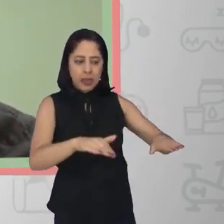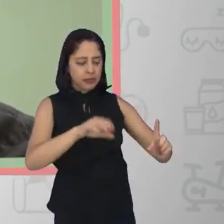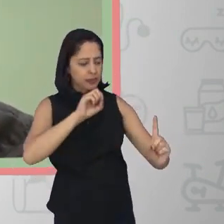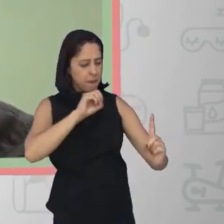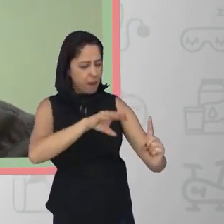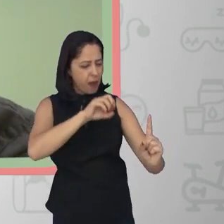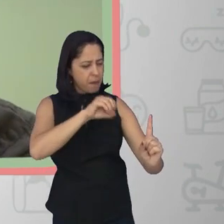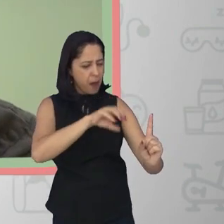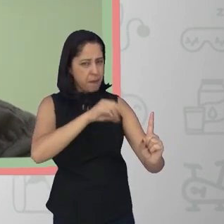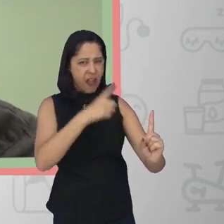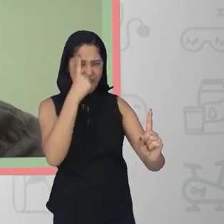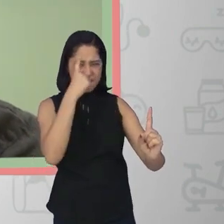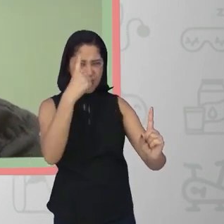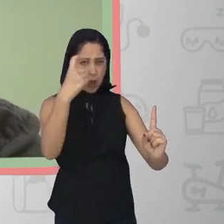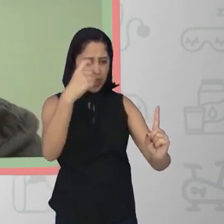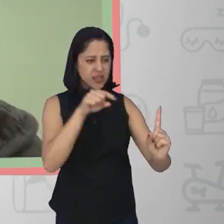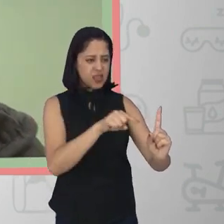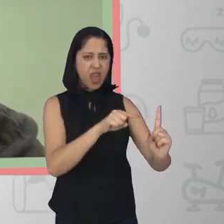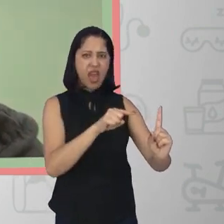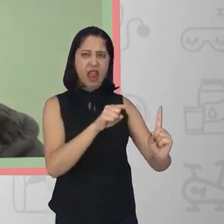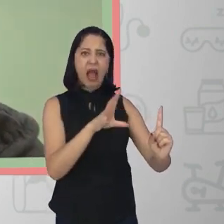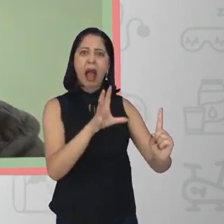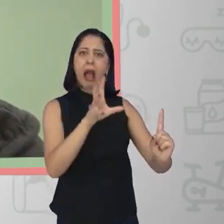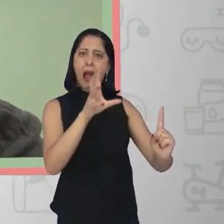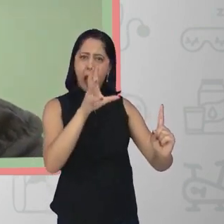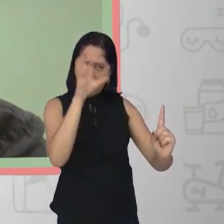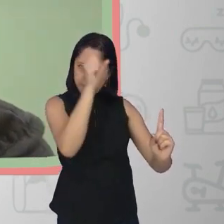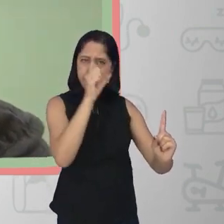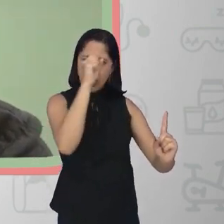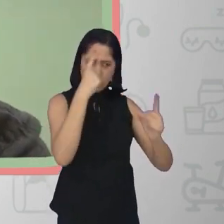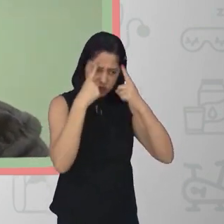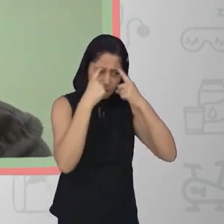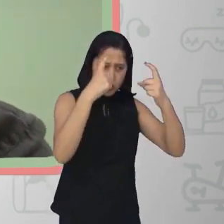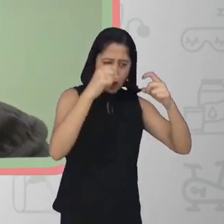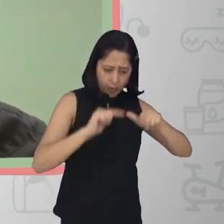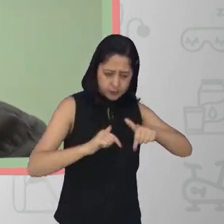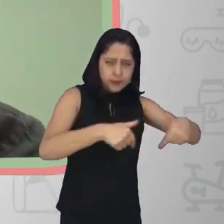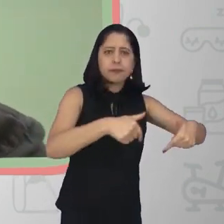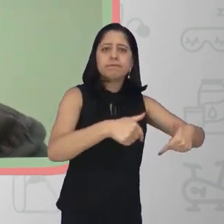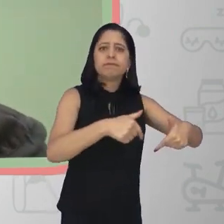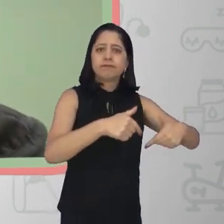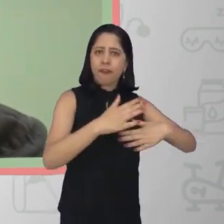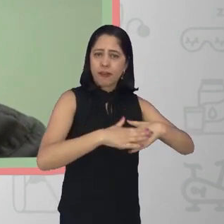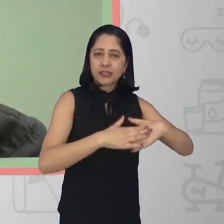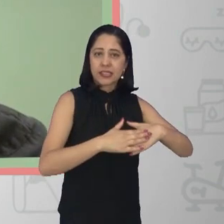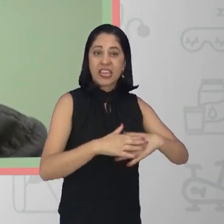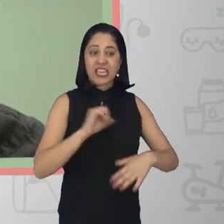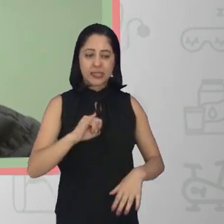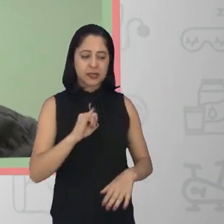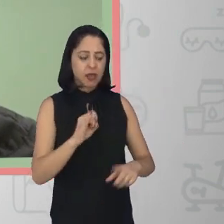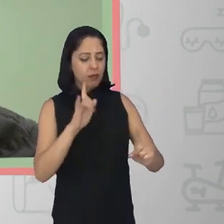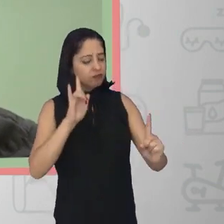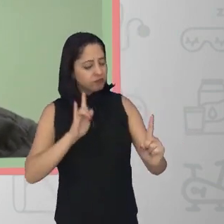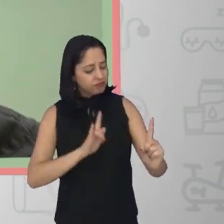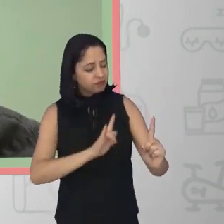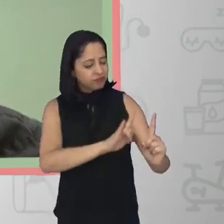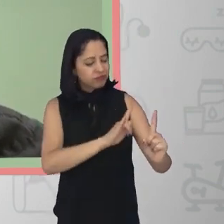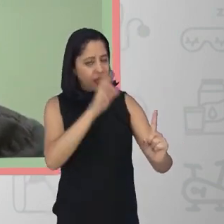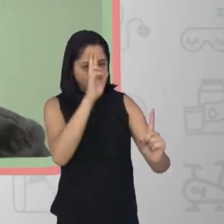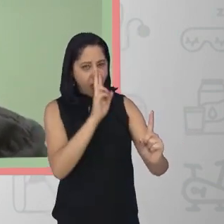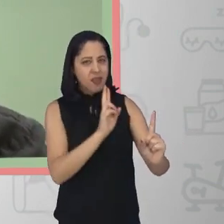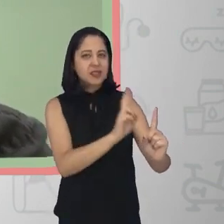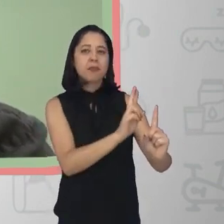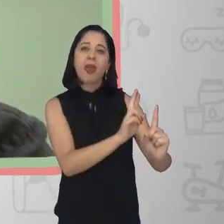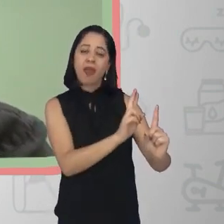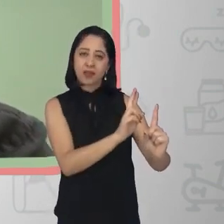violência, ela vai aprender a se defender. Quando a gente ensina e convive com a criança através do respeito e do